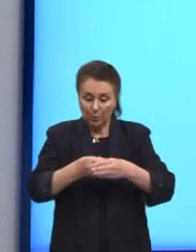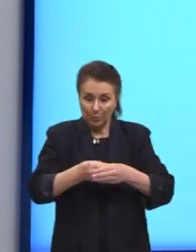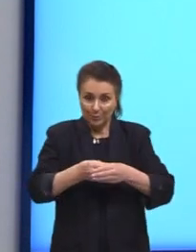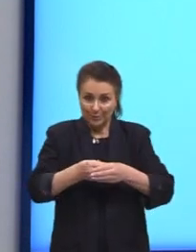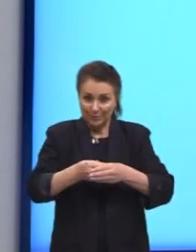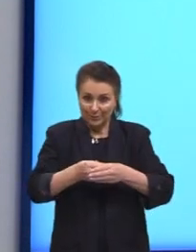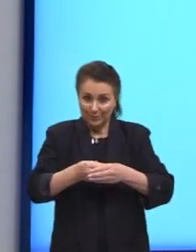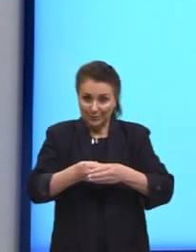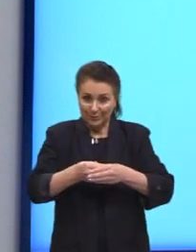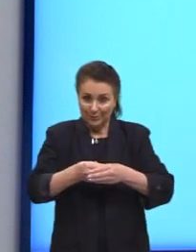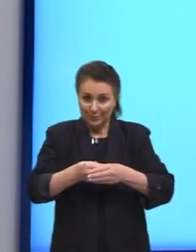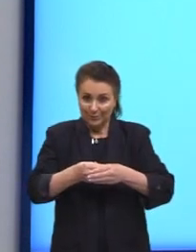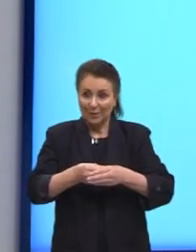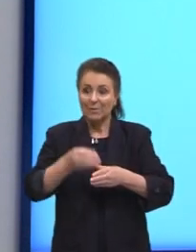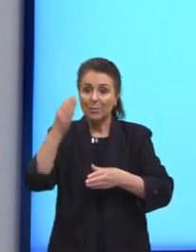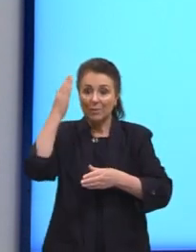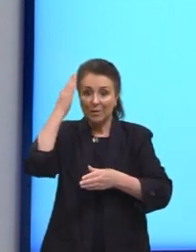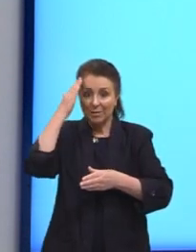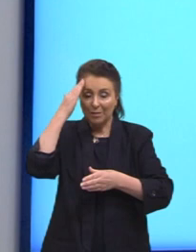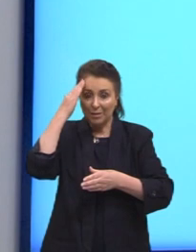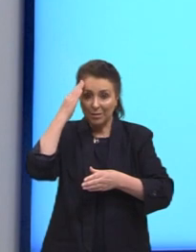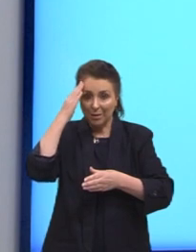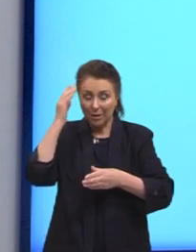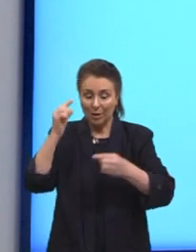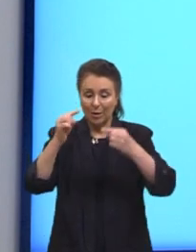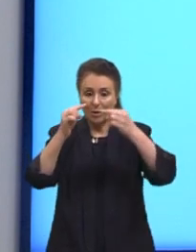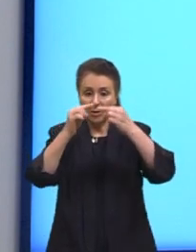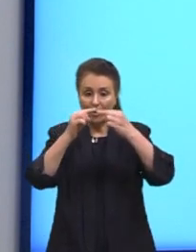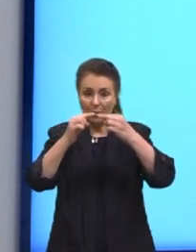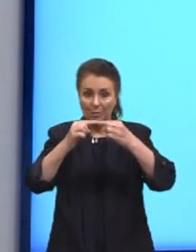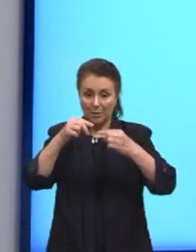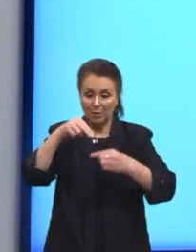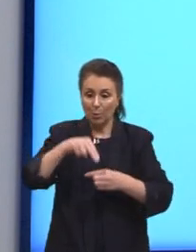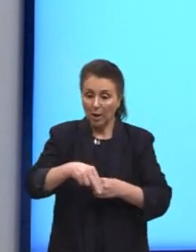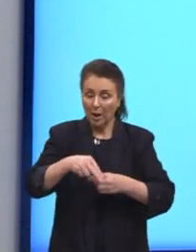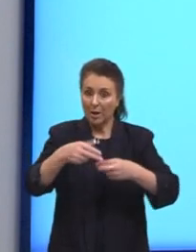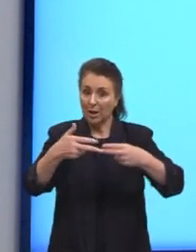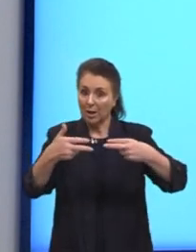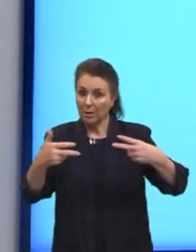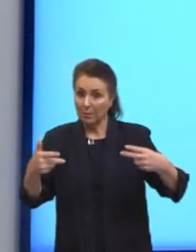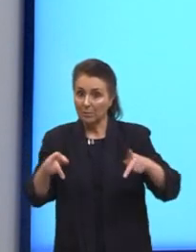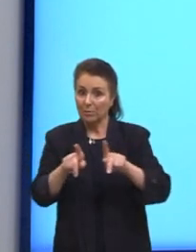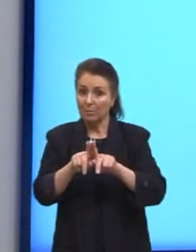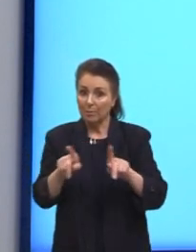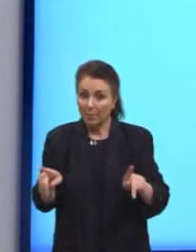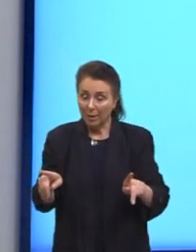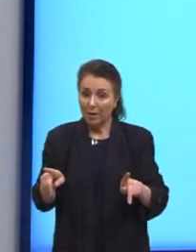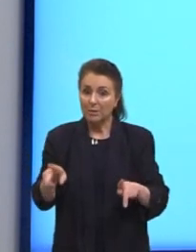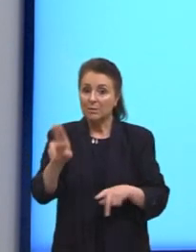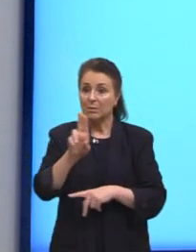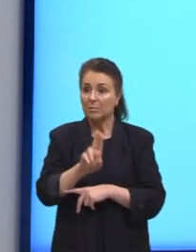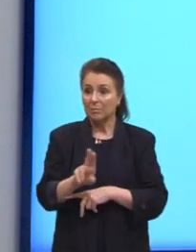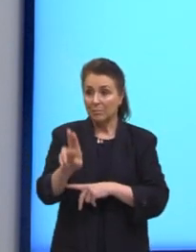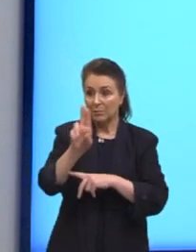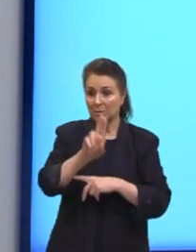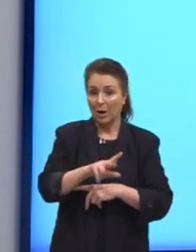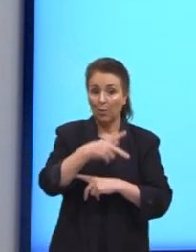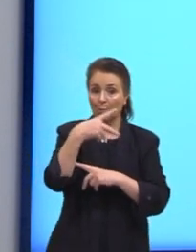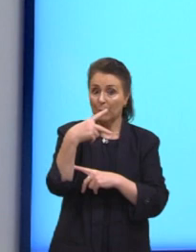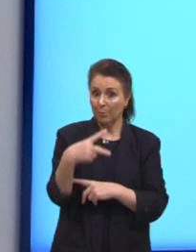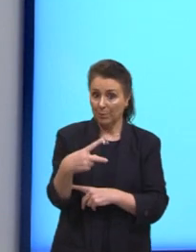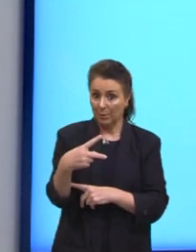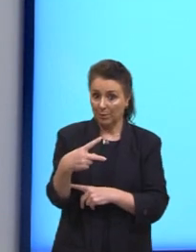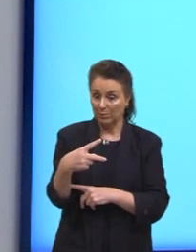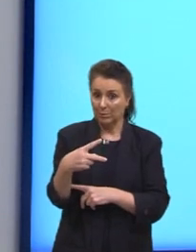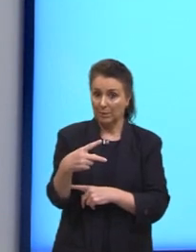Então, nós vamos entender uma combinação de N elementos, mas nós vamos pegar somente P, somente